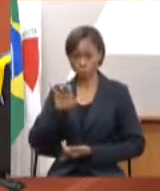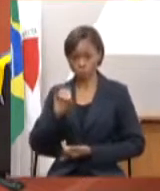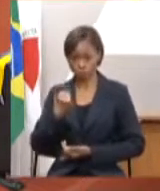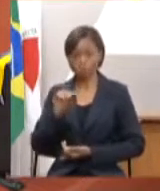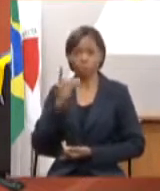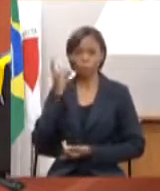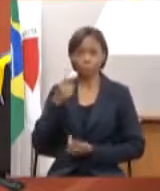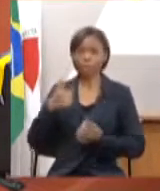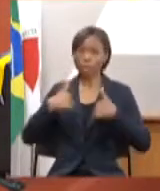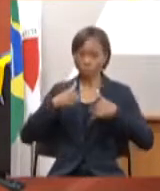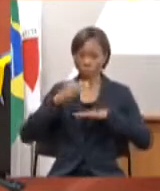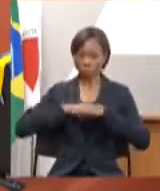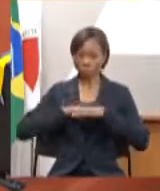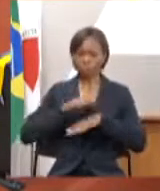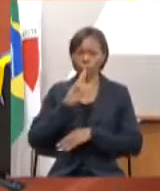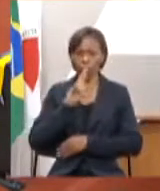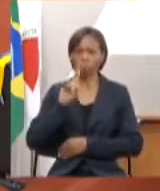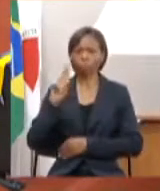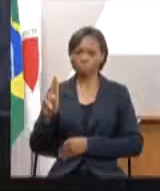posso lhe responder